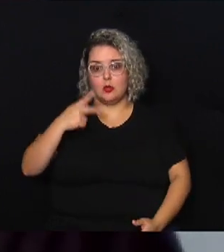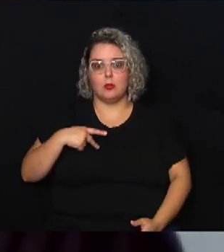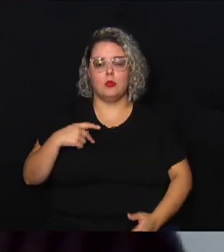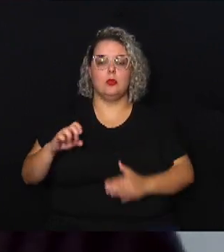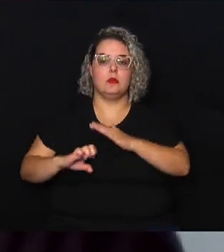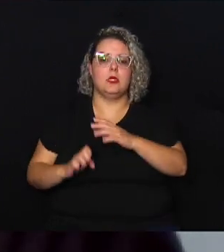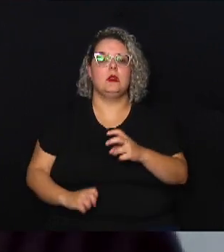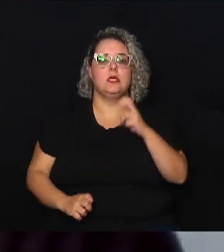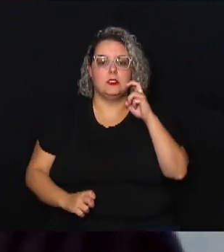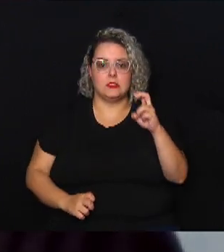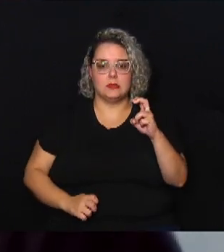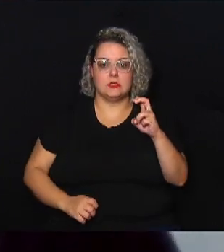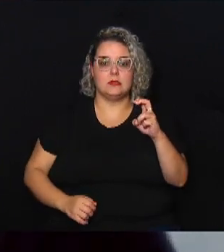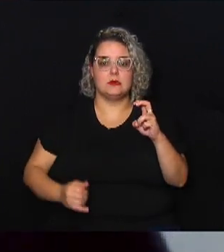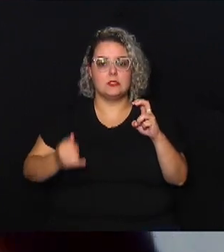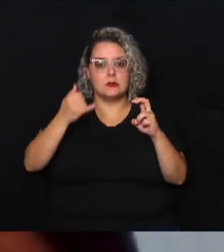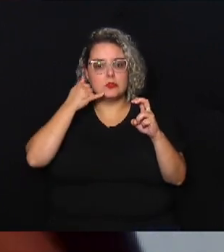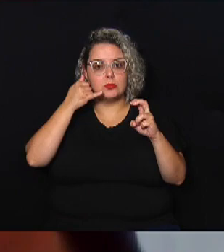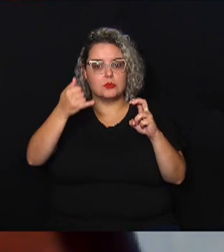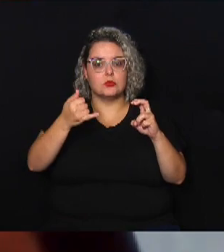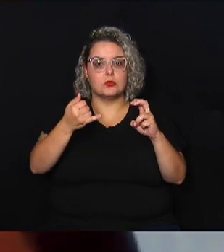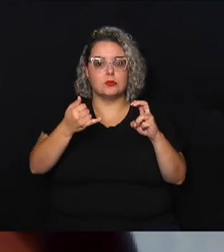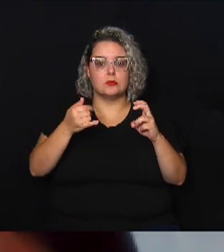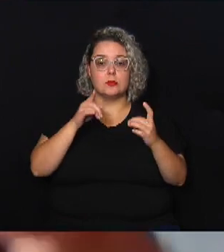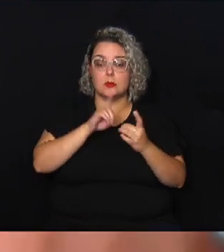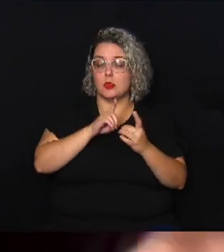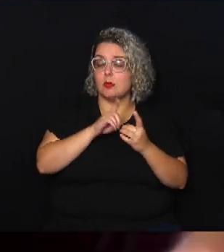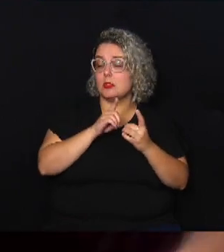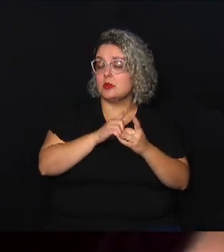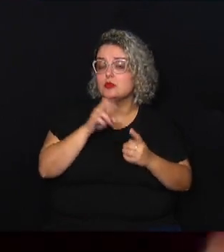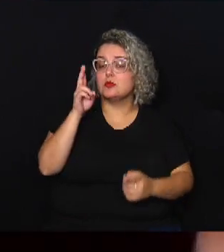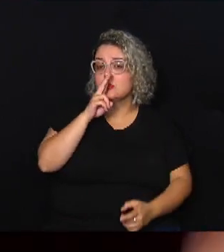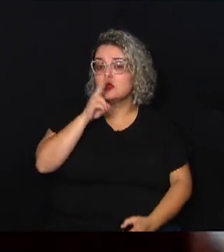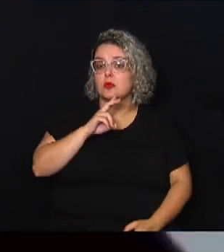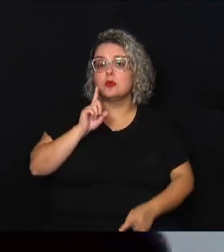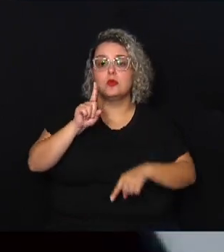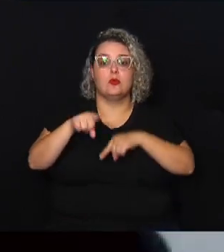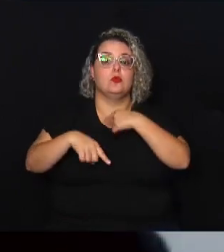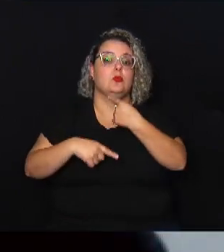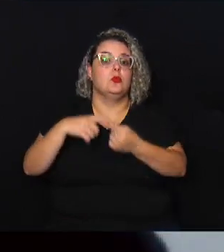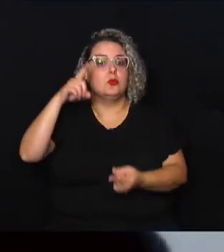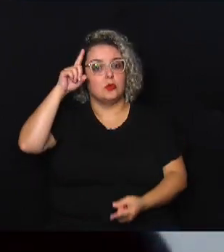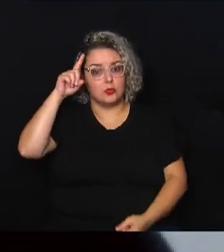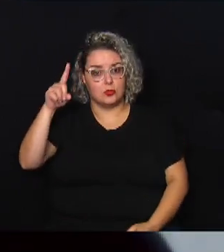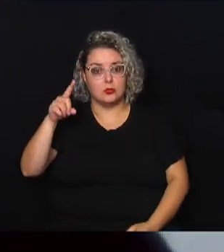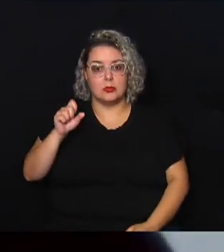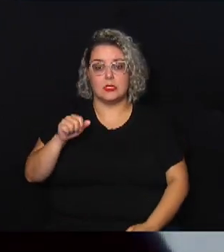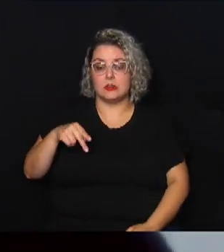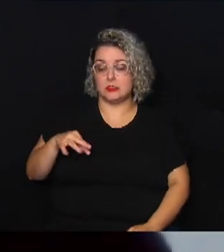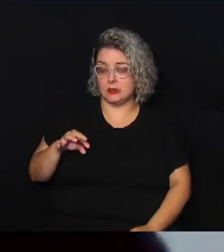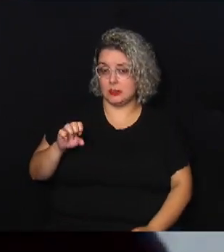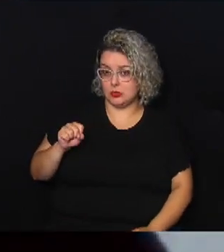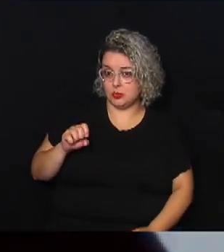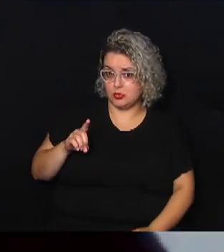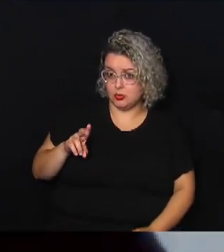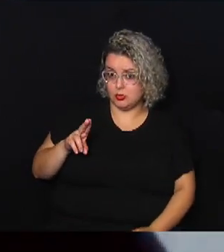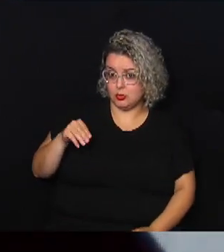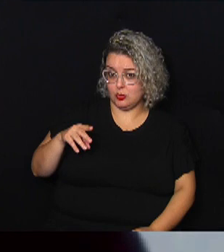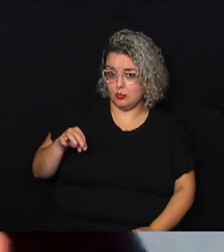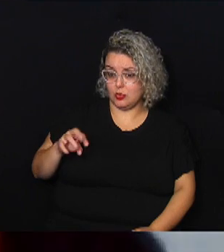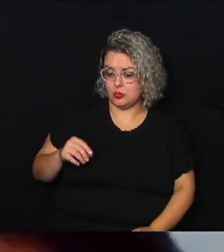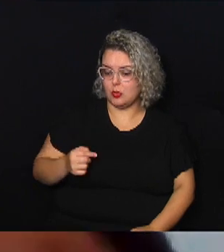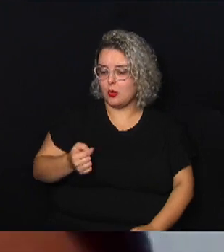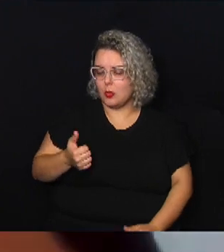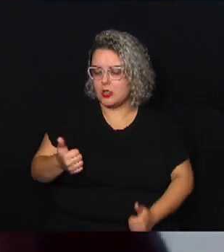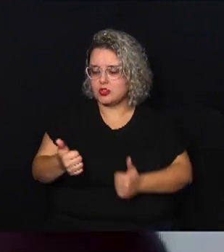números para tratar uma emergência e aí um outro dia passando na Santos Dumont quase chegando na Bandeirantes